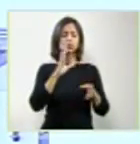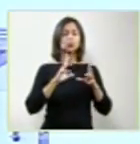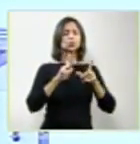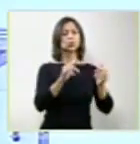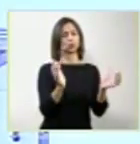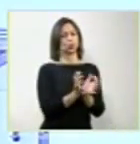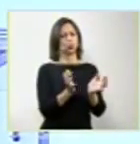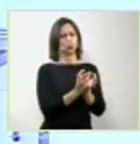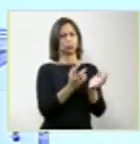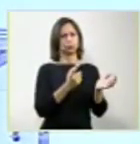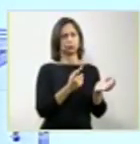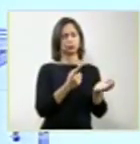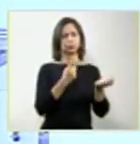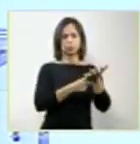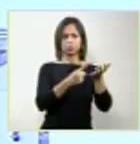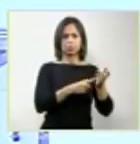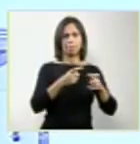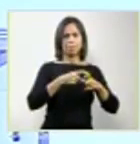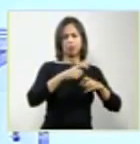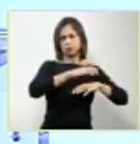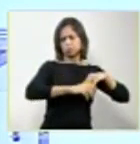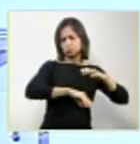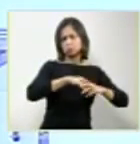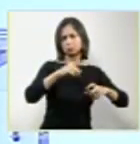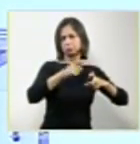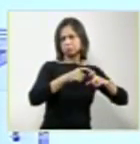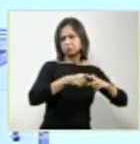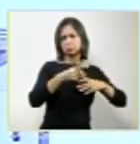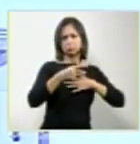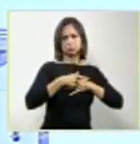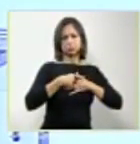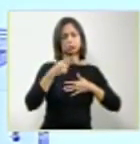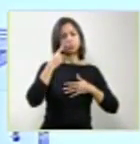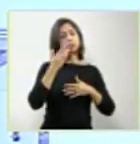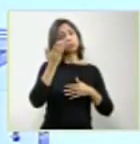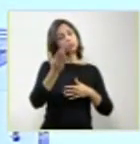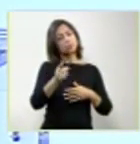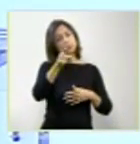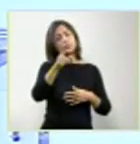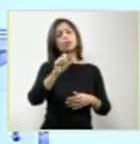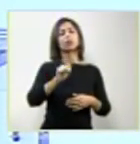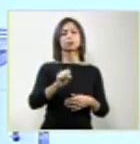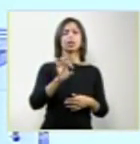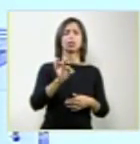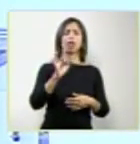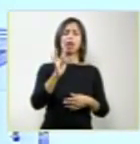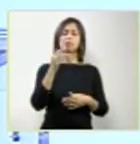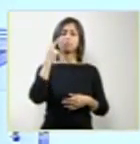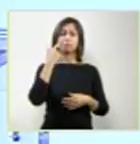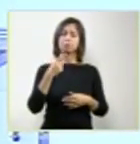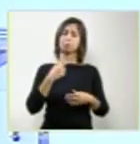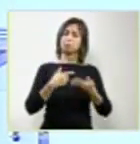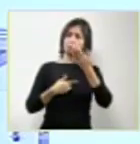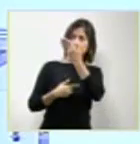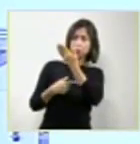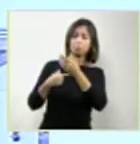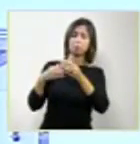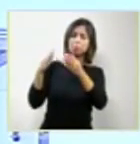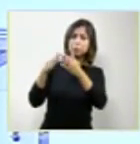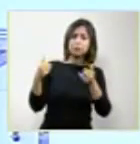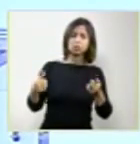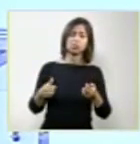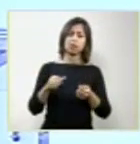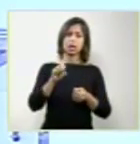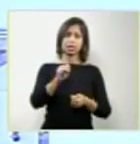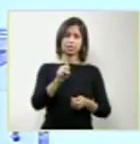o Supremo deve considerar esse caso definitivamente,